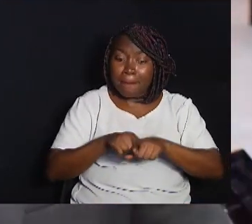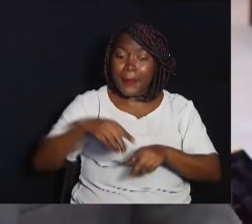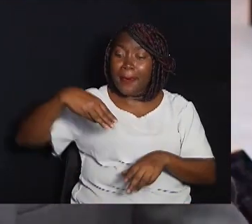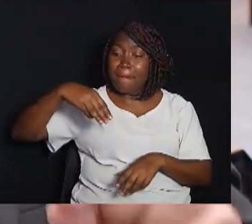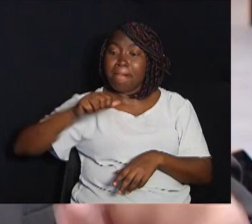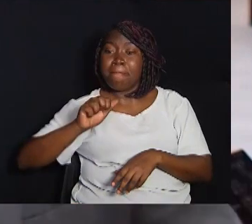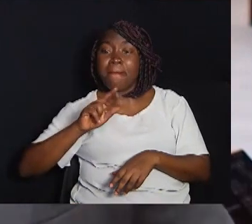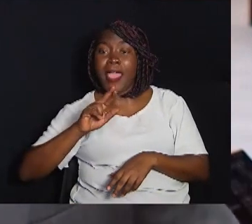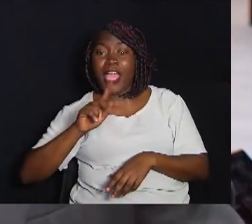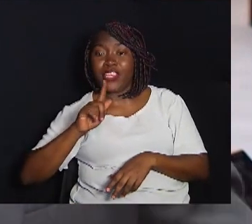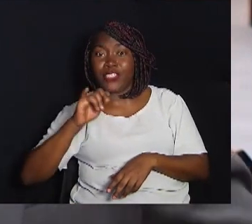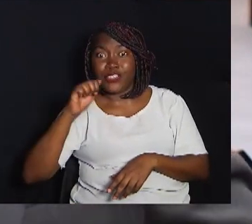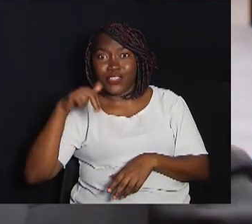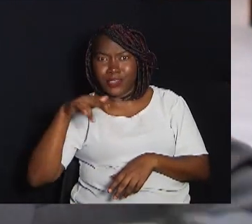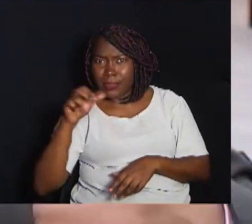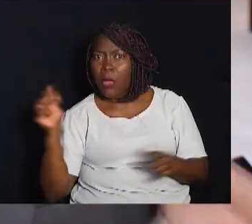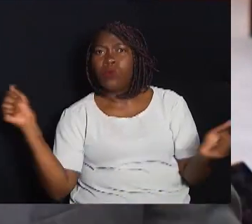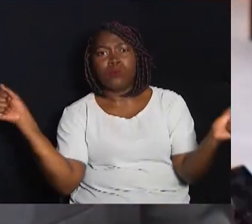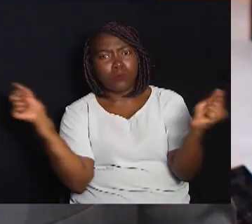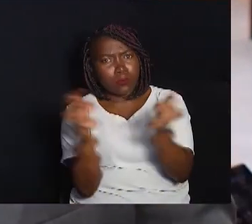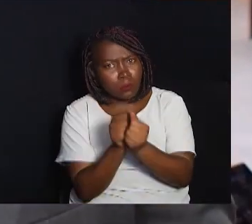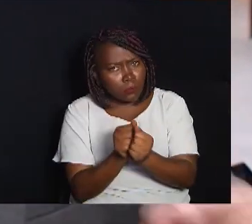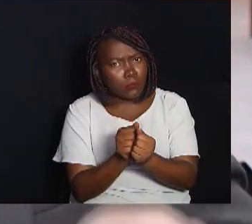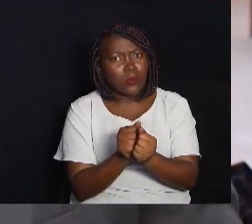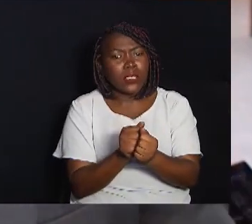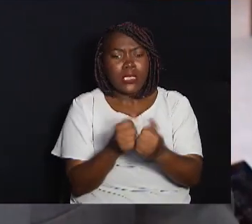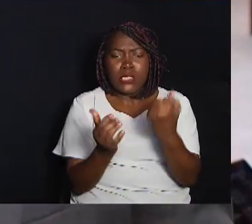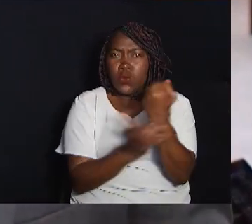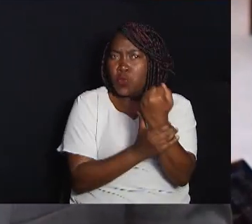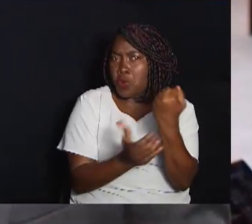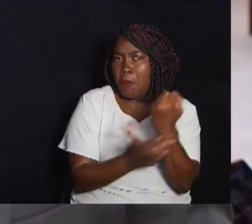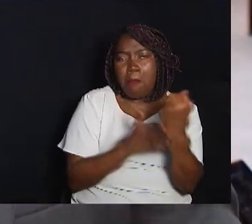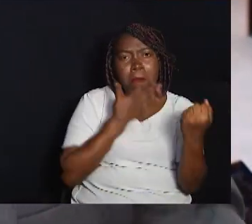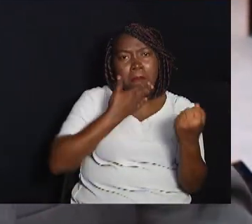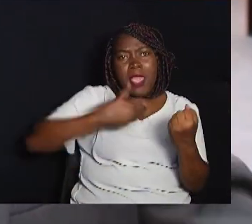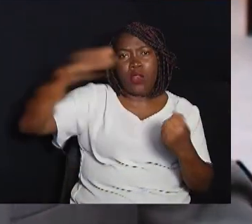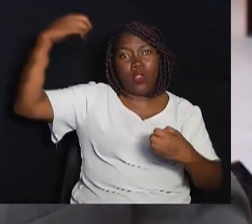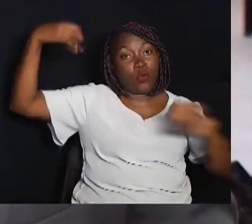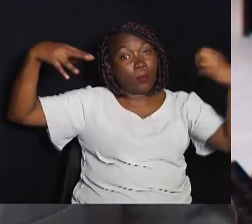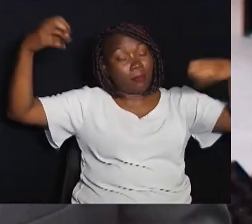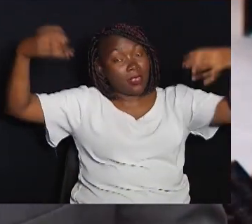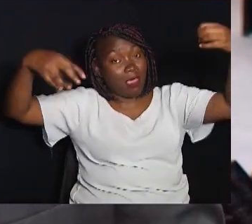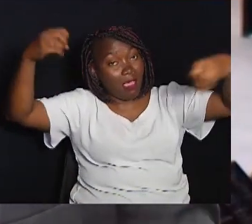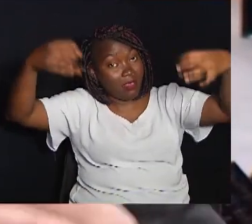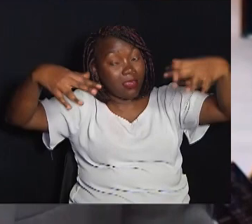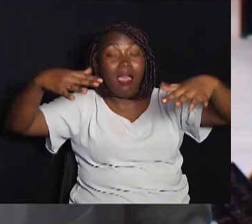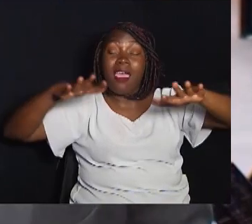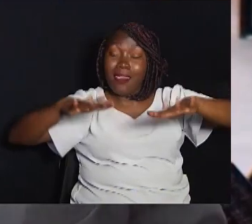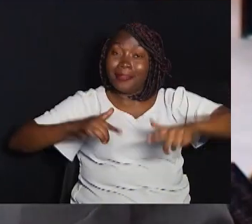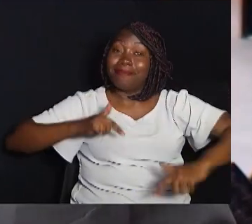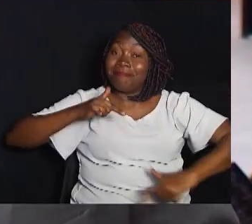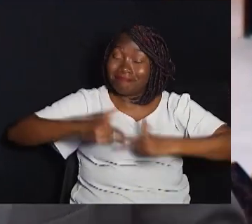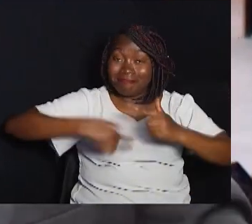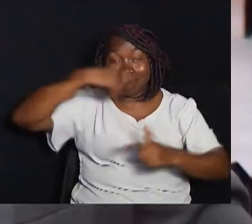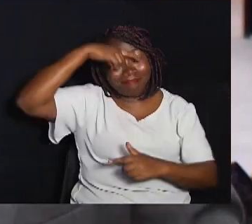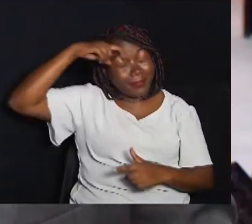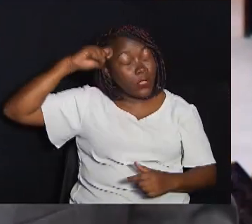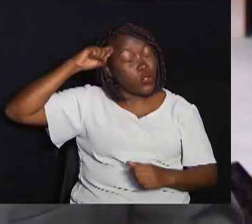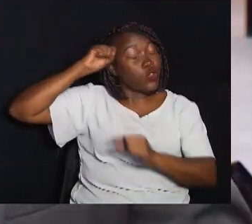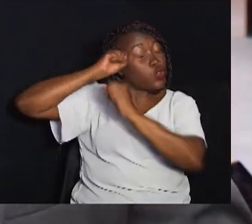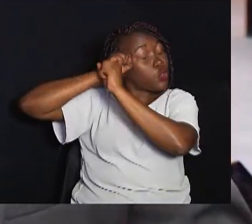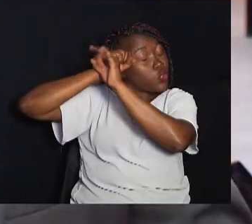vêm junto, é segurança, talvez uma melhor iluminação com as marginais É um grande trabalho, é um sonho que nós estamos